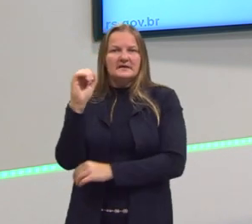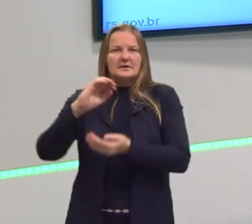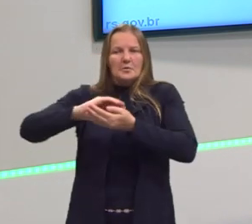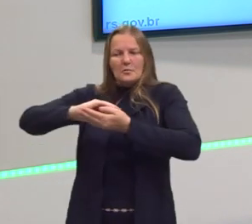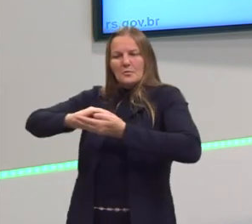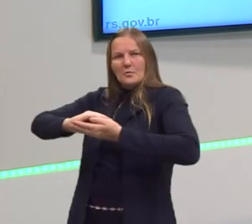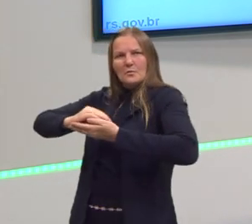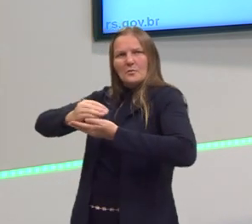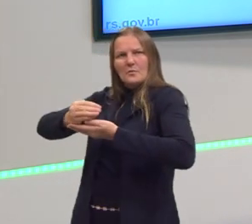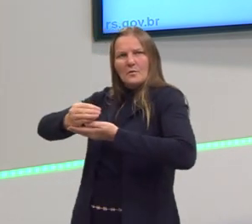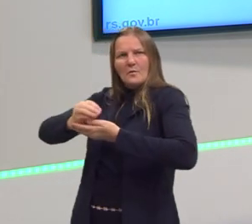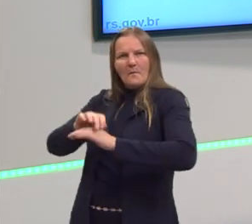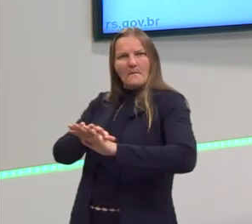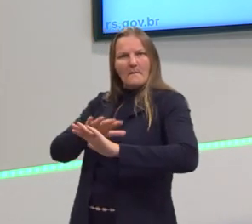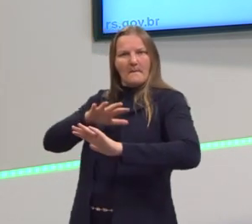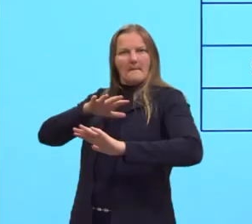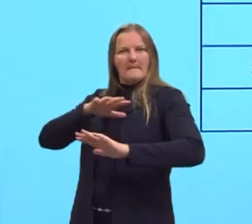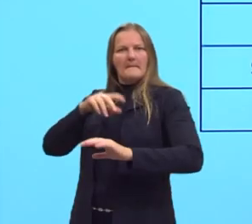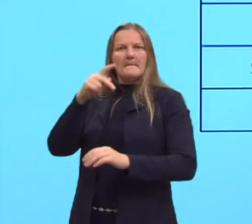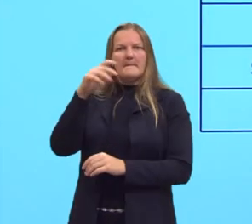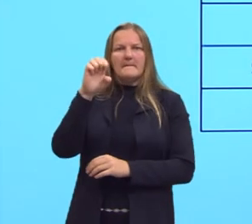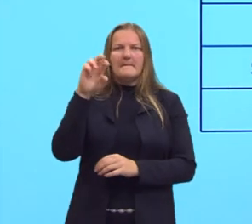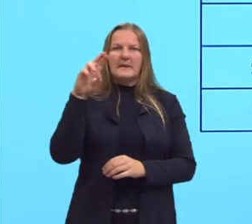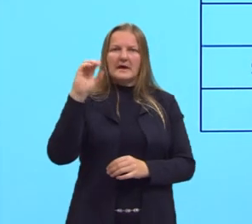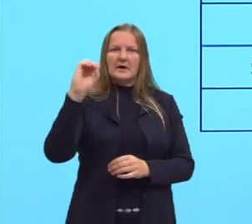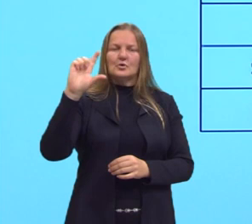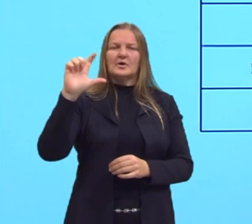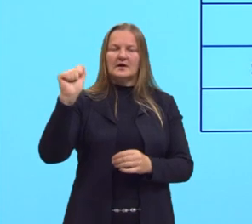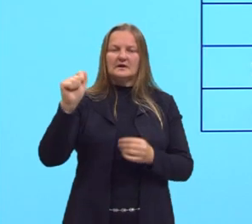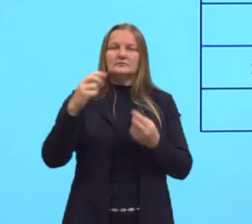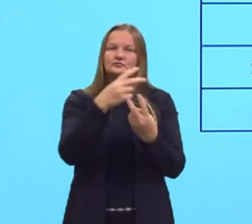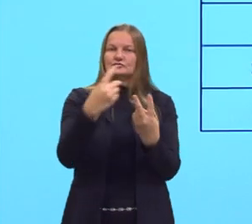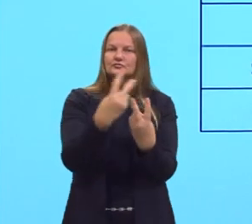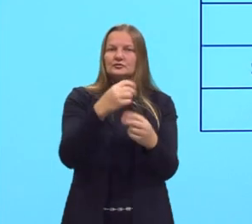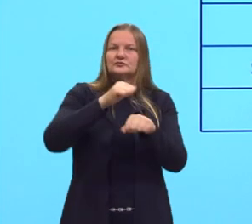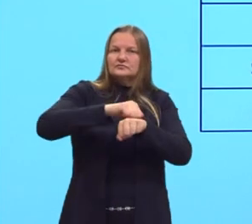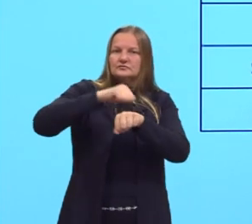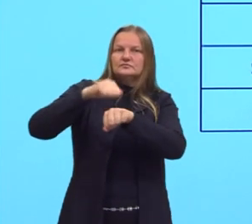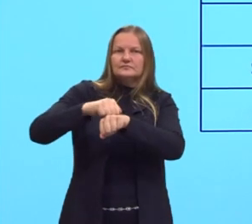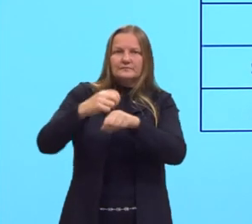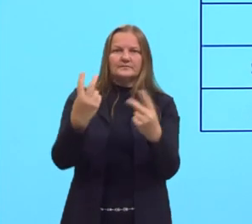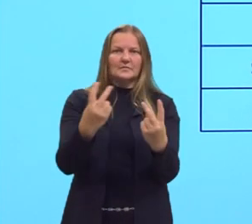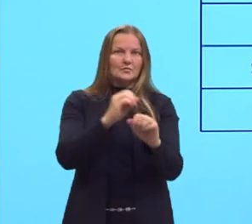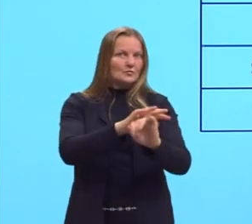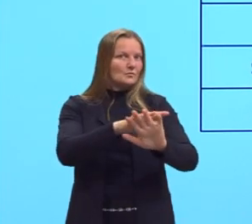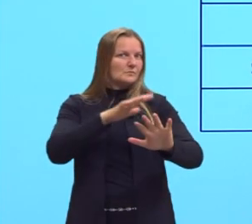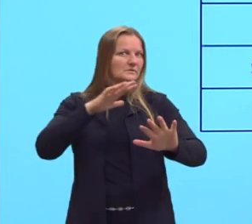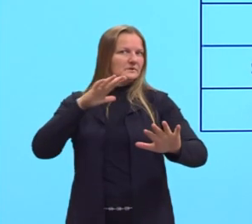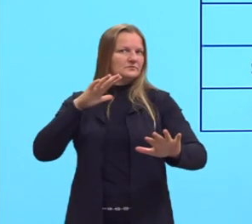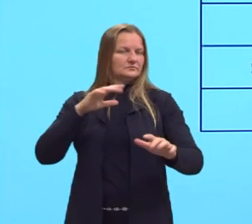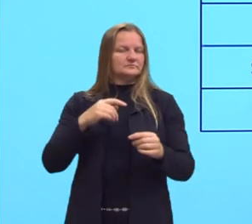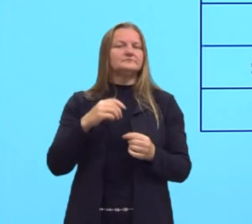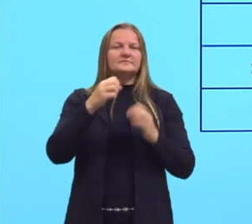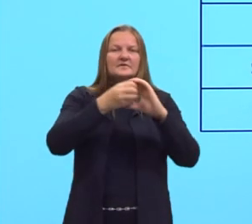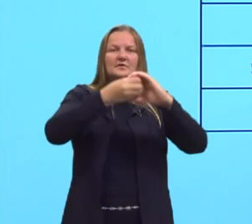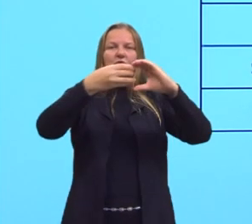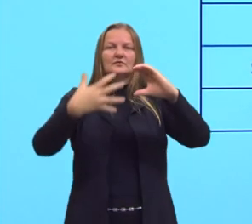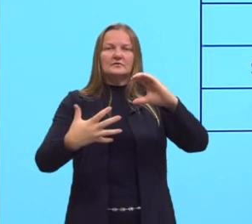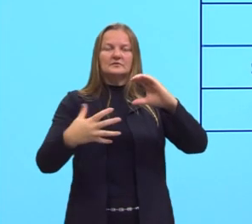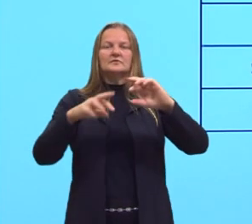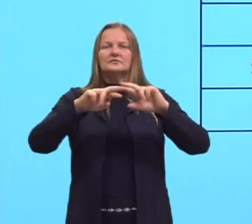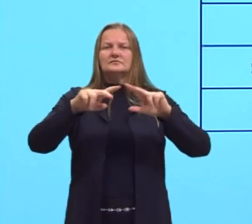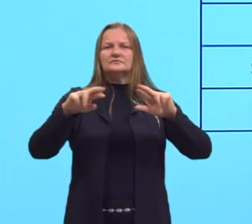sólidos, que tem o dispersante e o disperso sólido. Então, dentro da classificação das